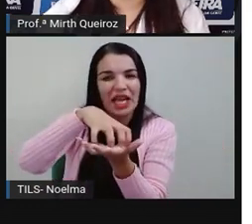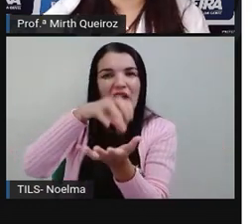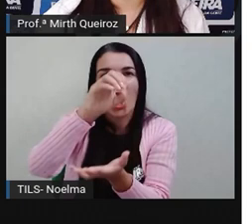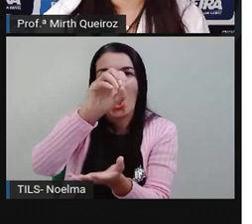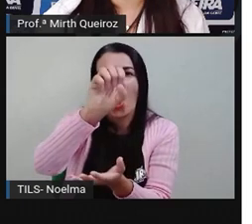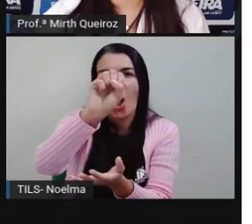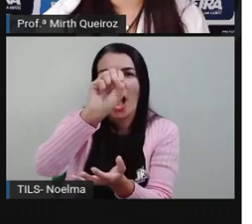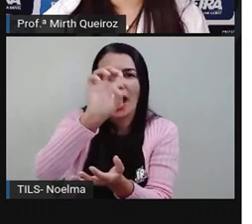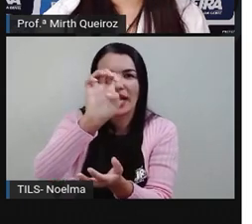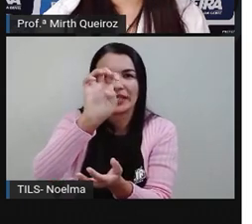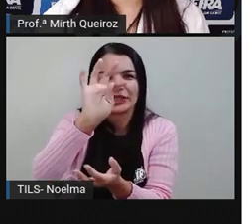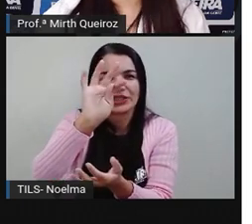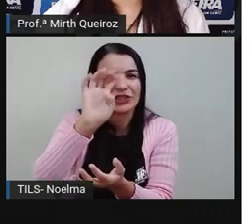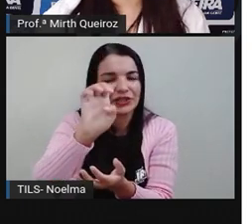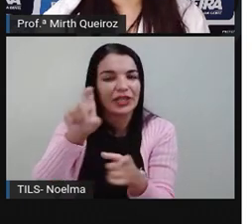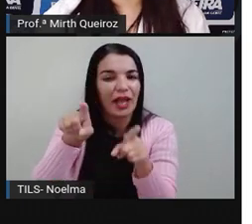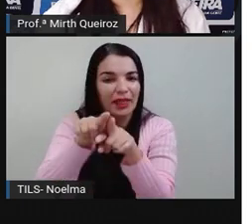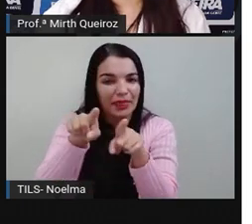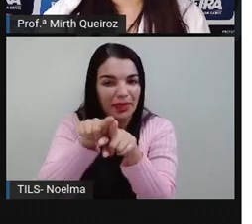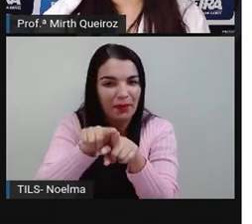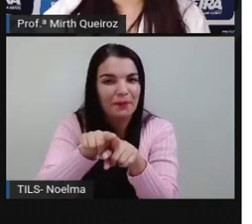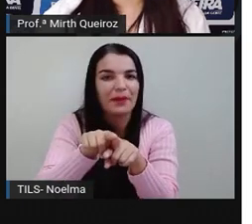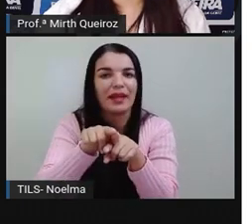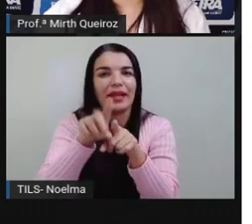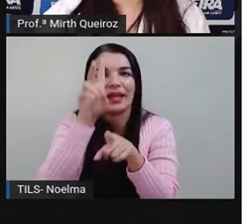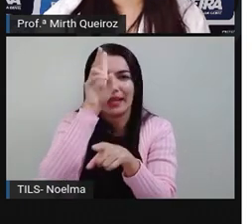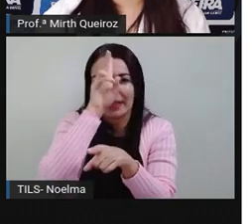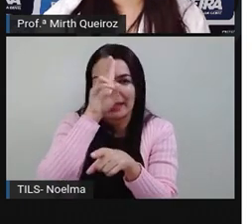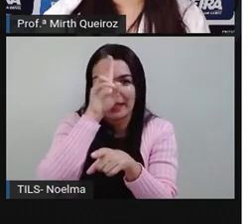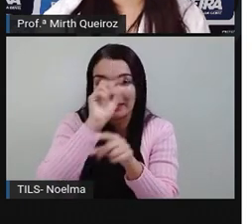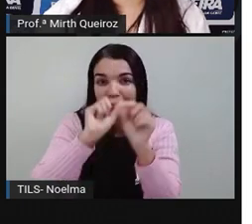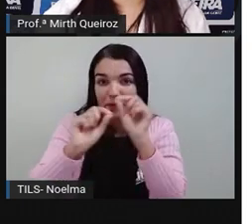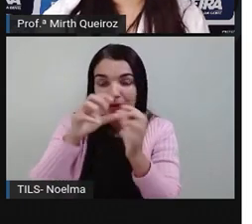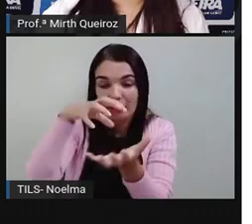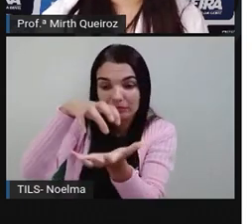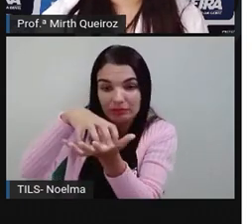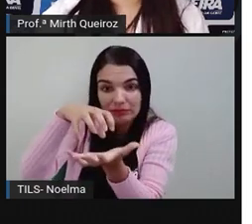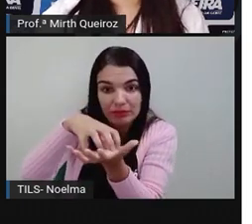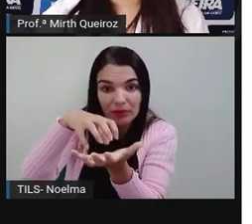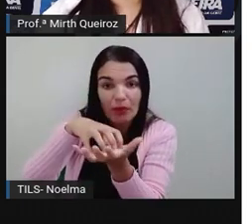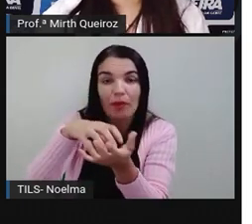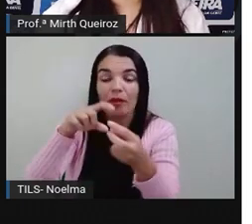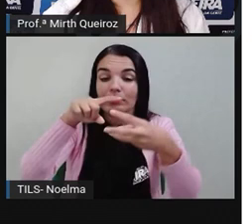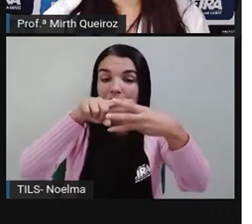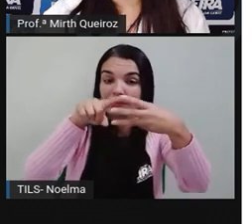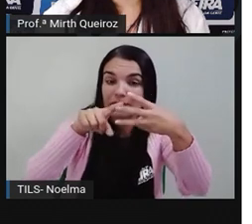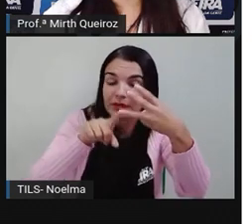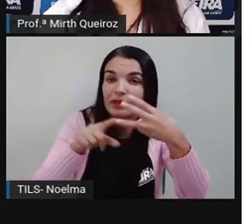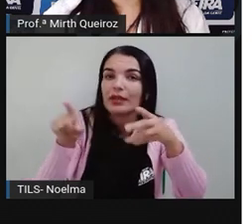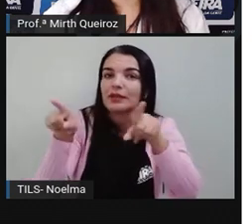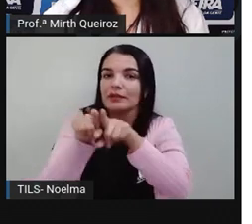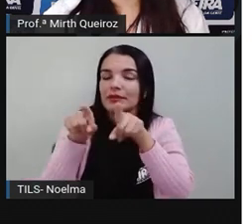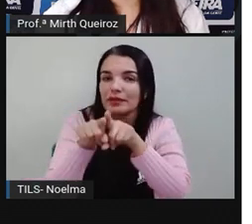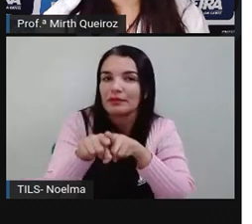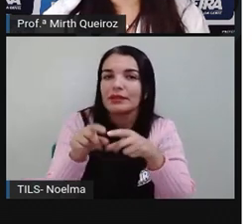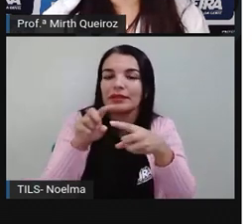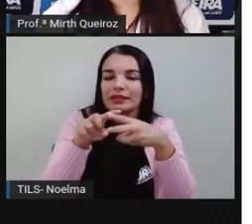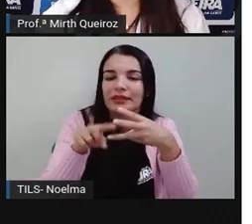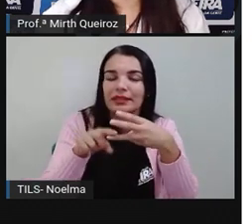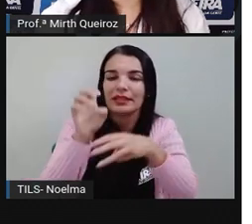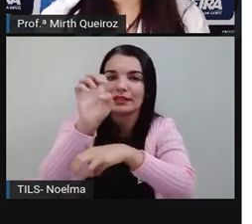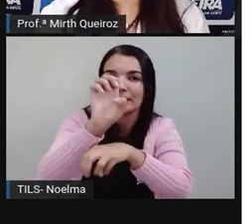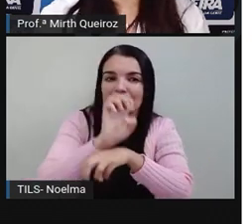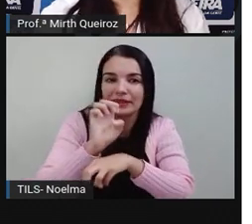-Oeste. Lembra que a região Centro-Oeste é composta por Mato Grosso do Sul, Mato Grosso, Goiás